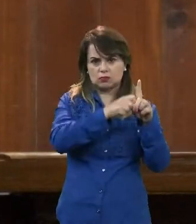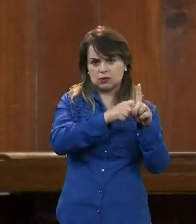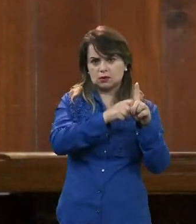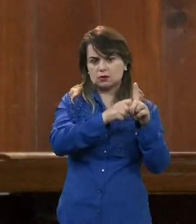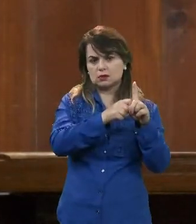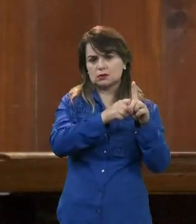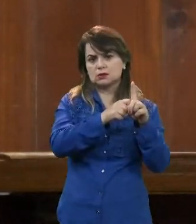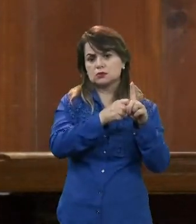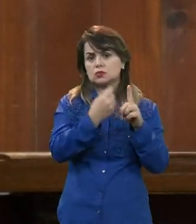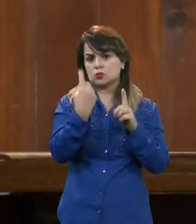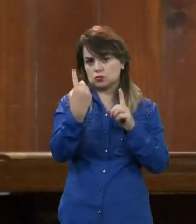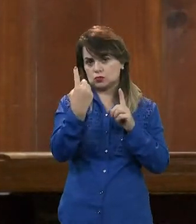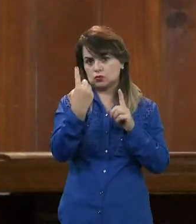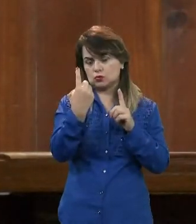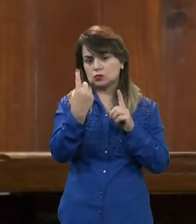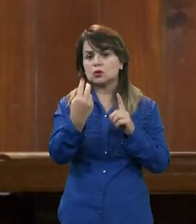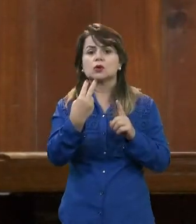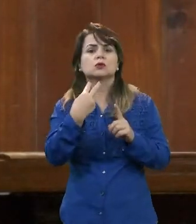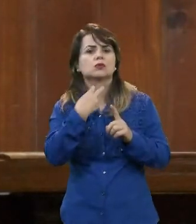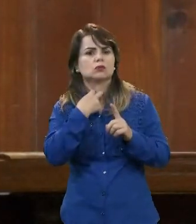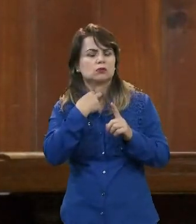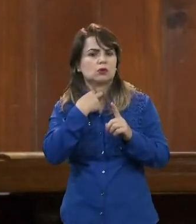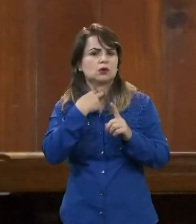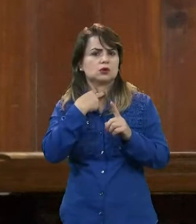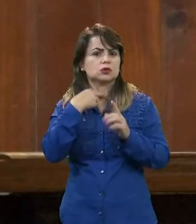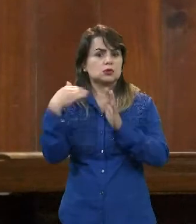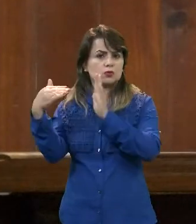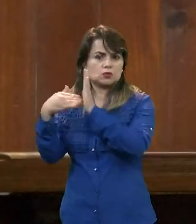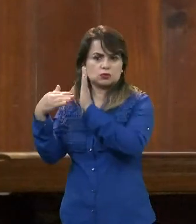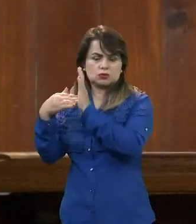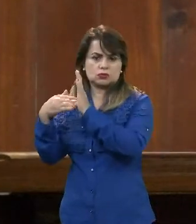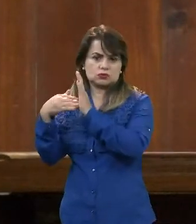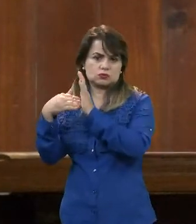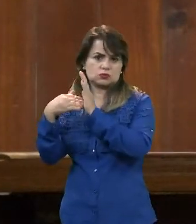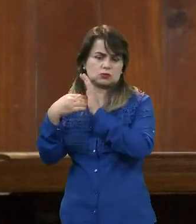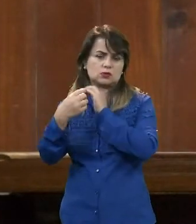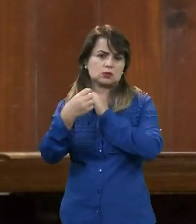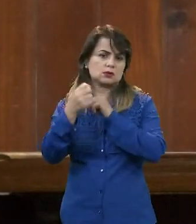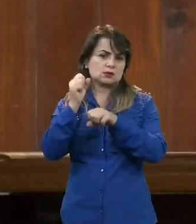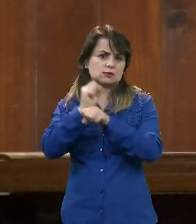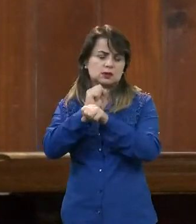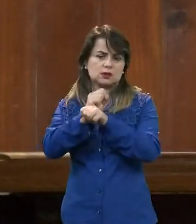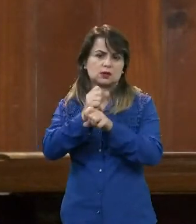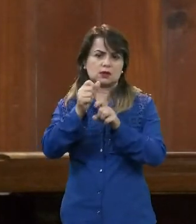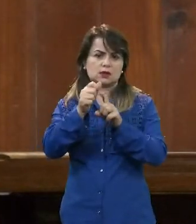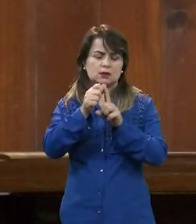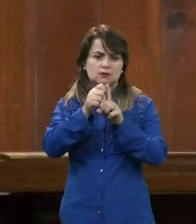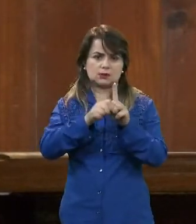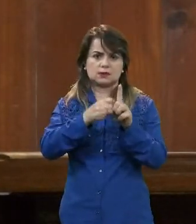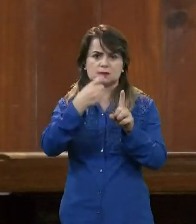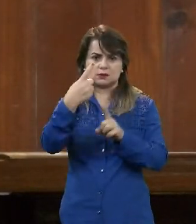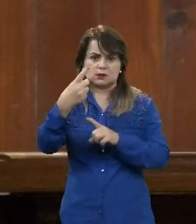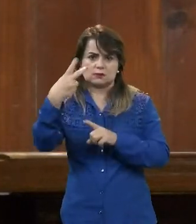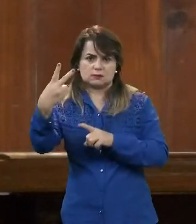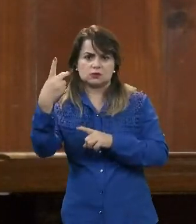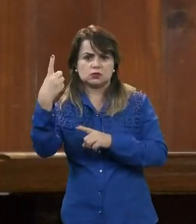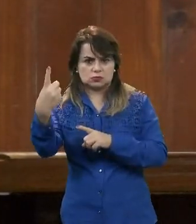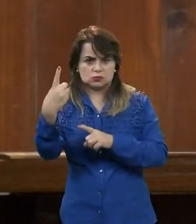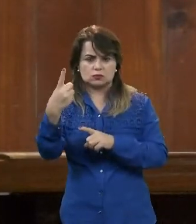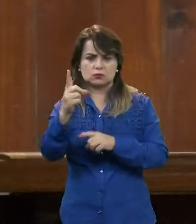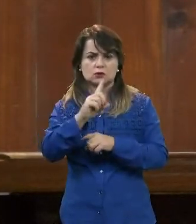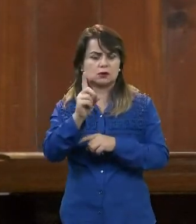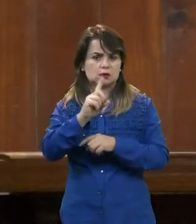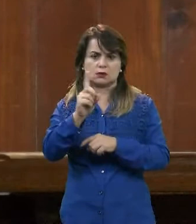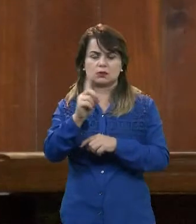presidente, ela não poderia prorrogar duas parcelas porque iria para 121 meses. Entende? Entendi. Se ela tomou em